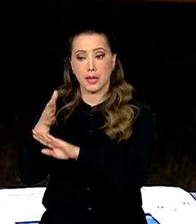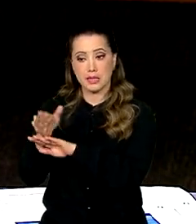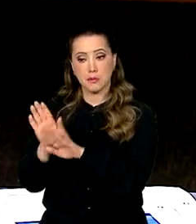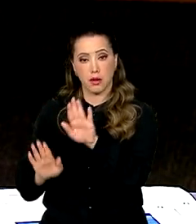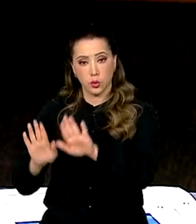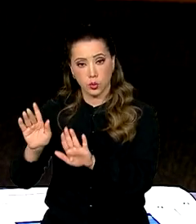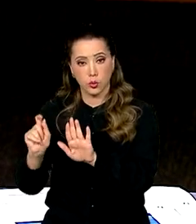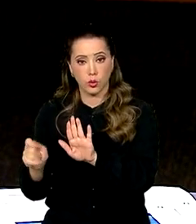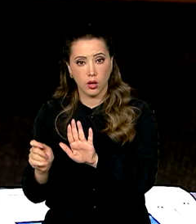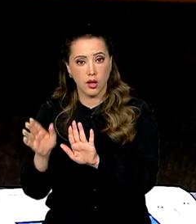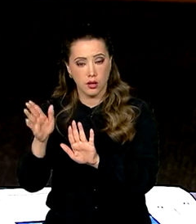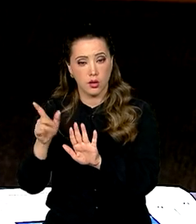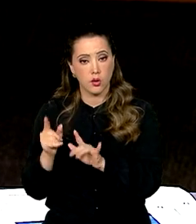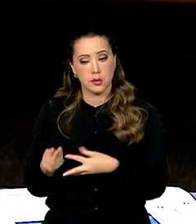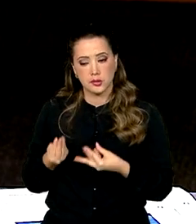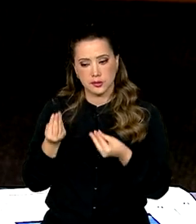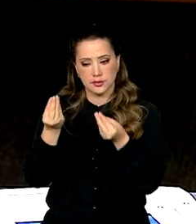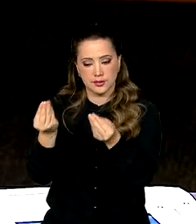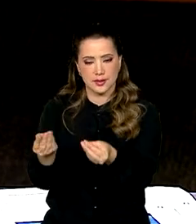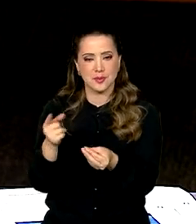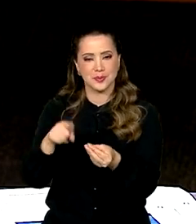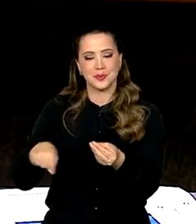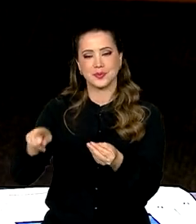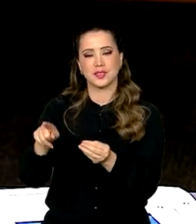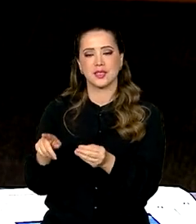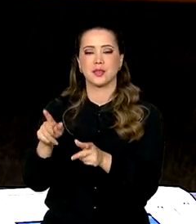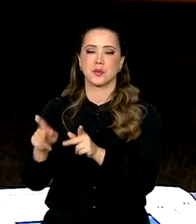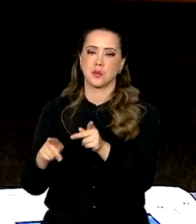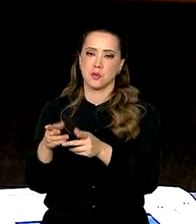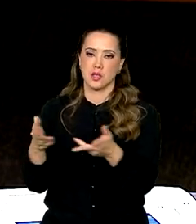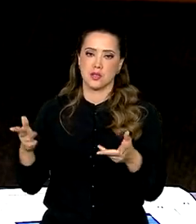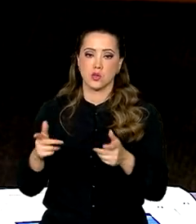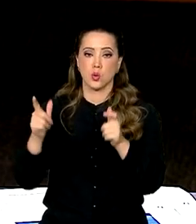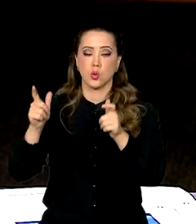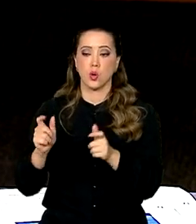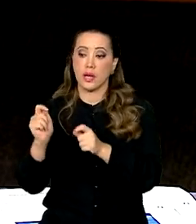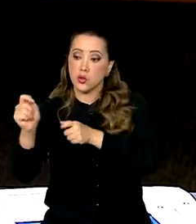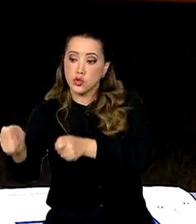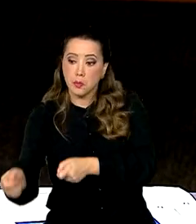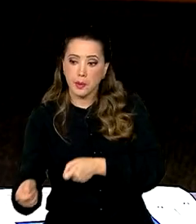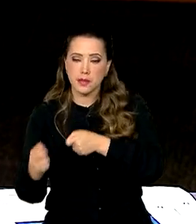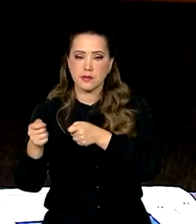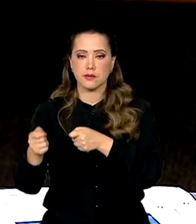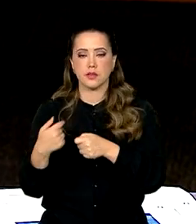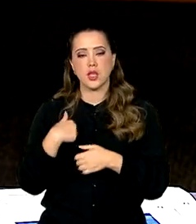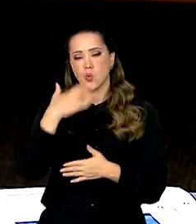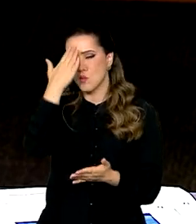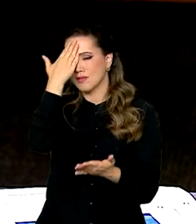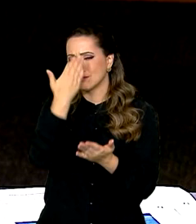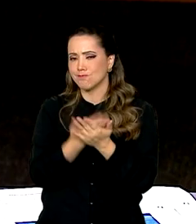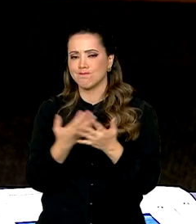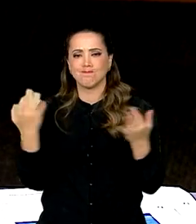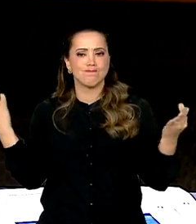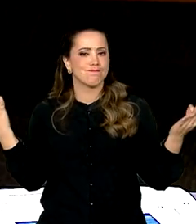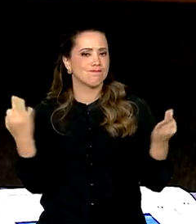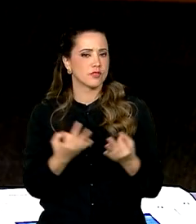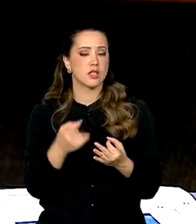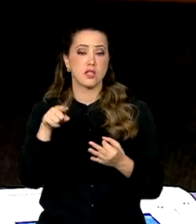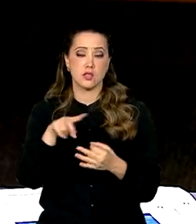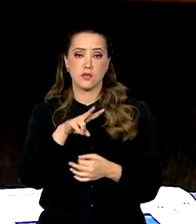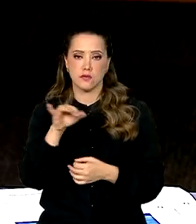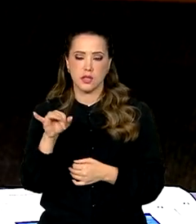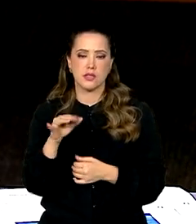entregar aos norte-riograndenses o seu terminal pesqueiro. Eu tenho certeza absoluta que essa será uma